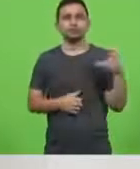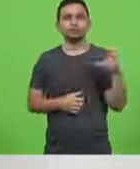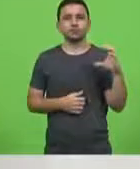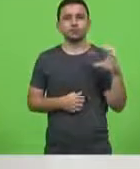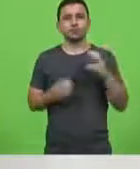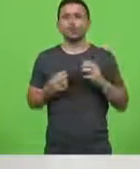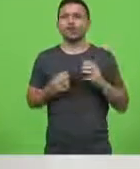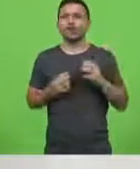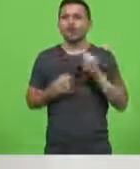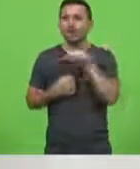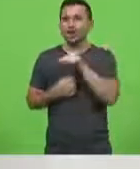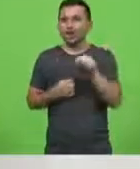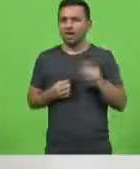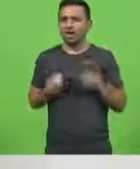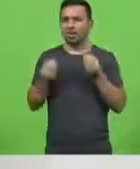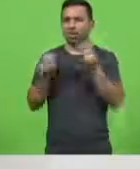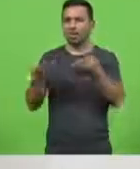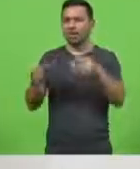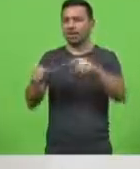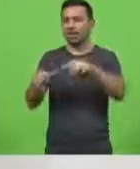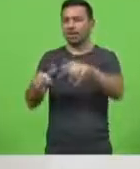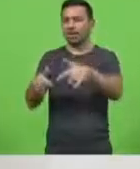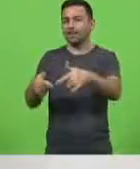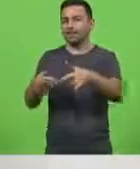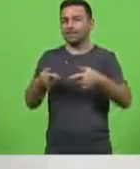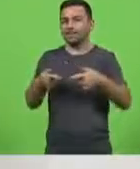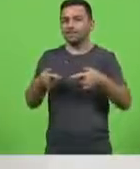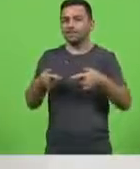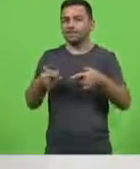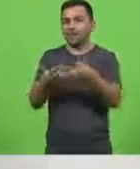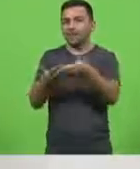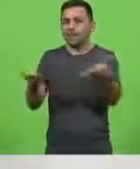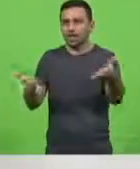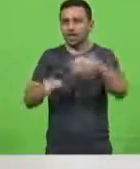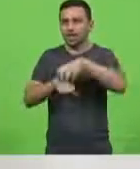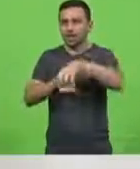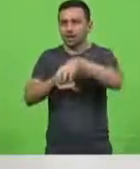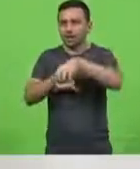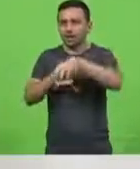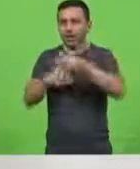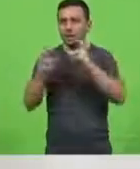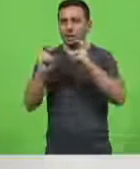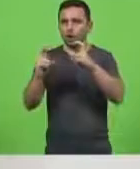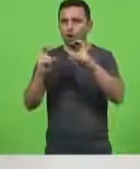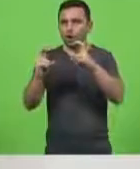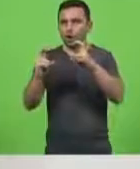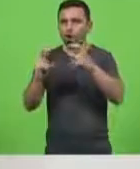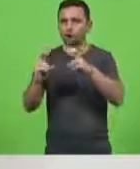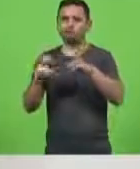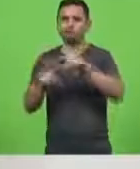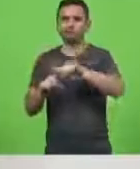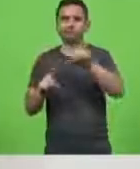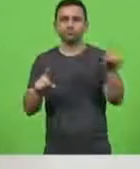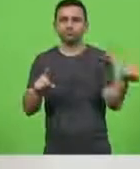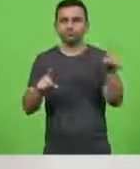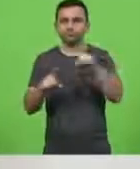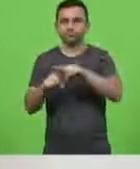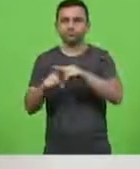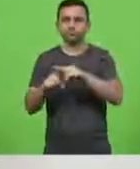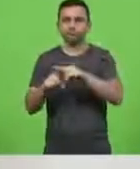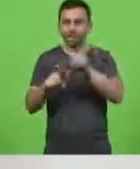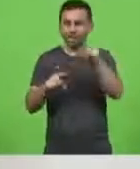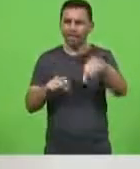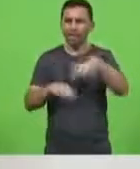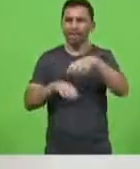algumas licenças para as empresas de transporte intermunicipal operarem operarem isso as empresas